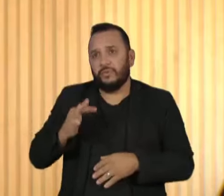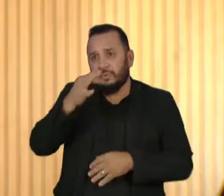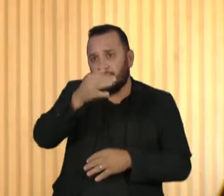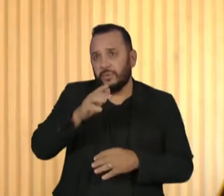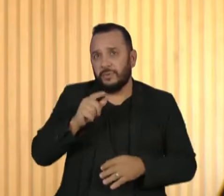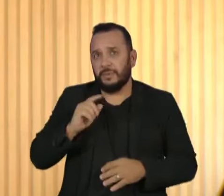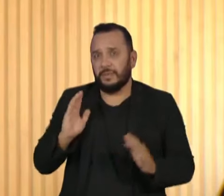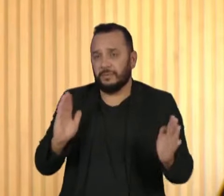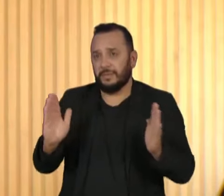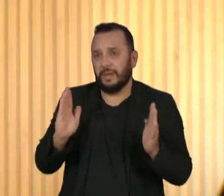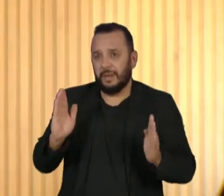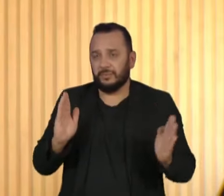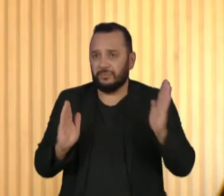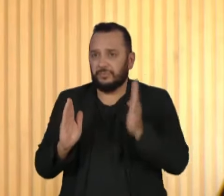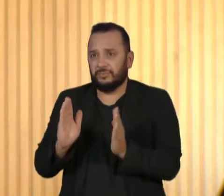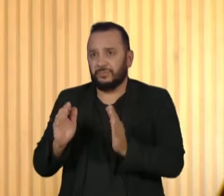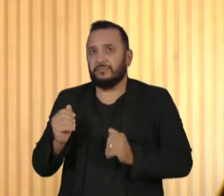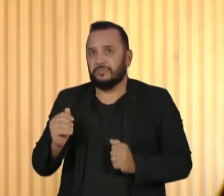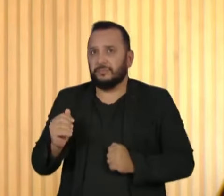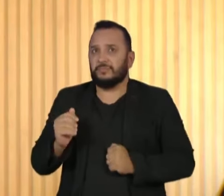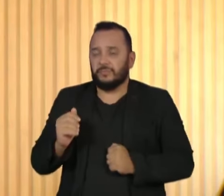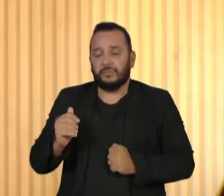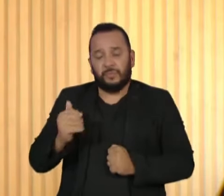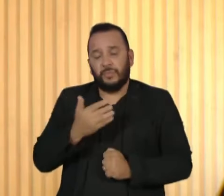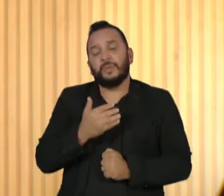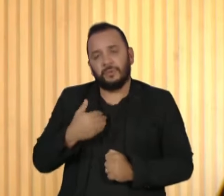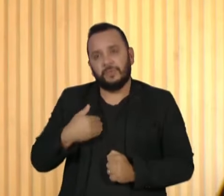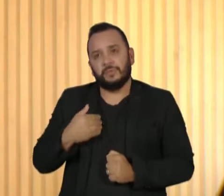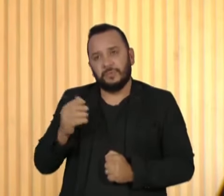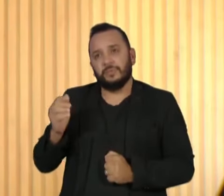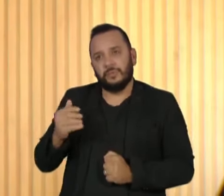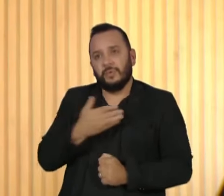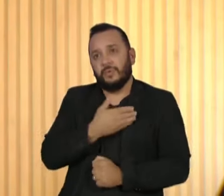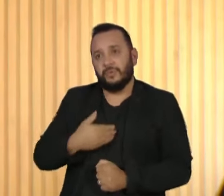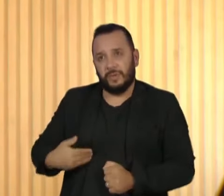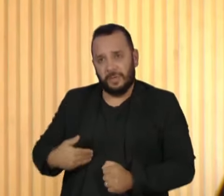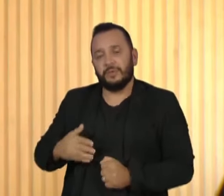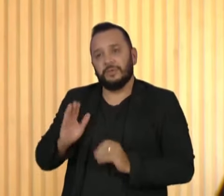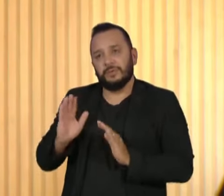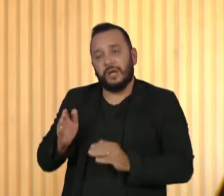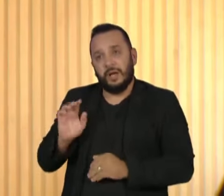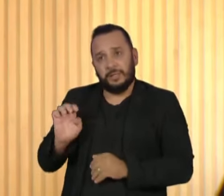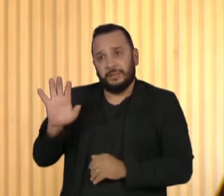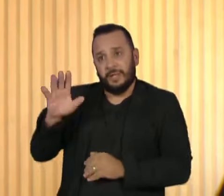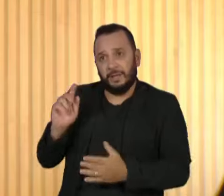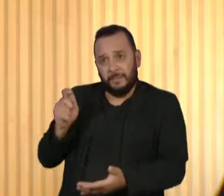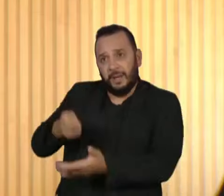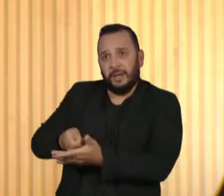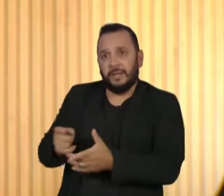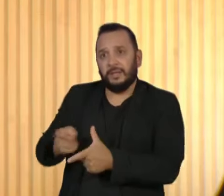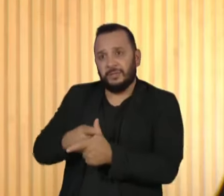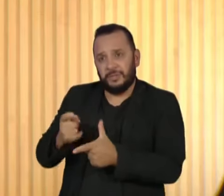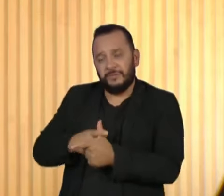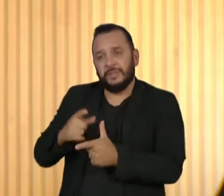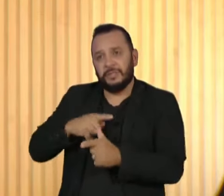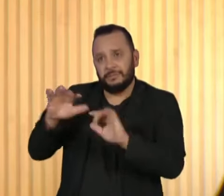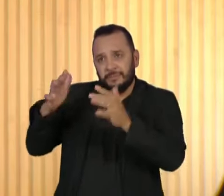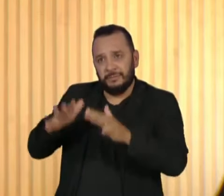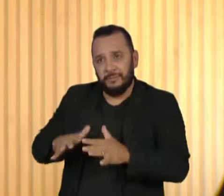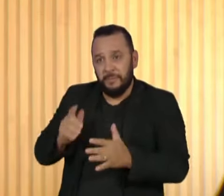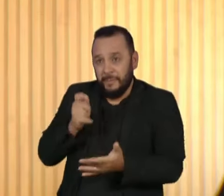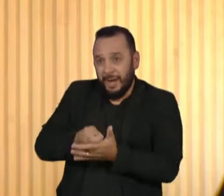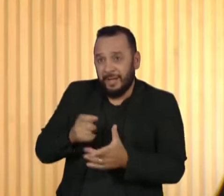curtíssimo prazo, o Estado pagando a dívida estava colapsado. Sem pagar a dívida, estava com muitas dificuldades.